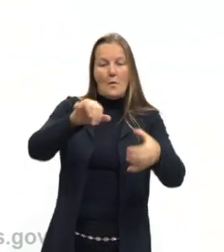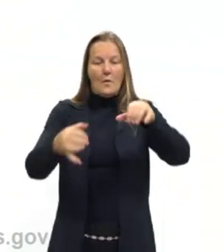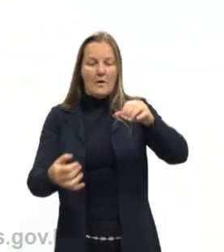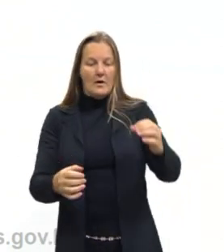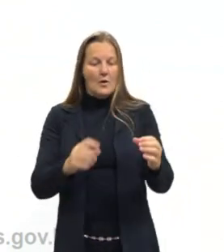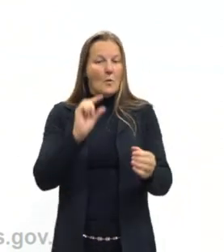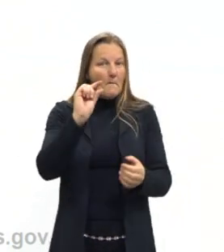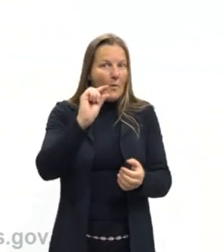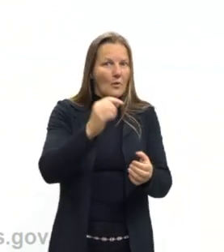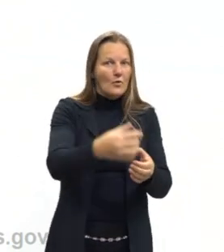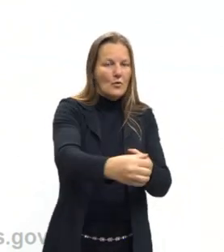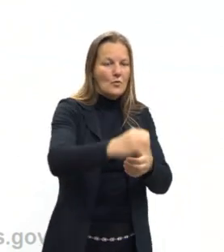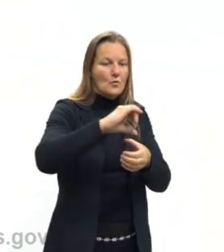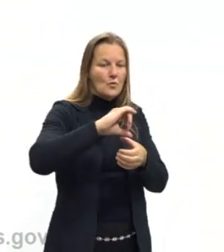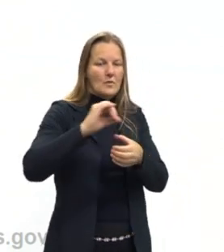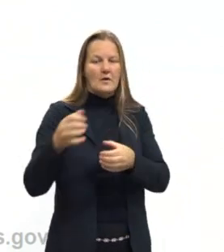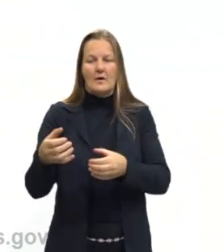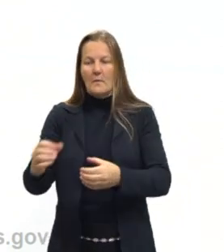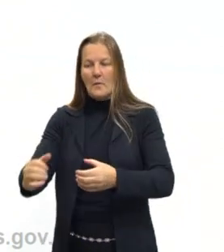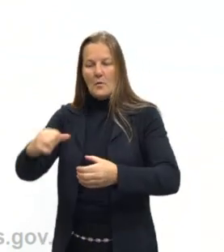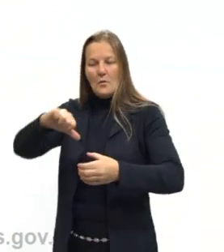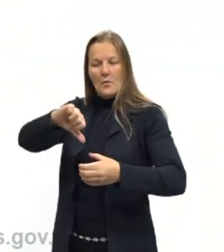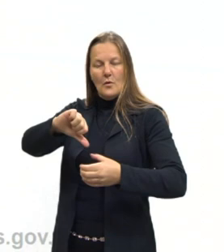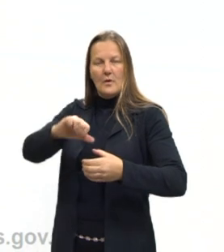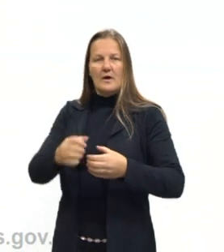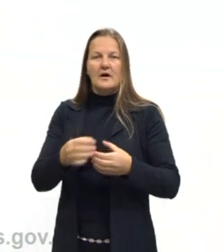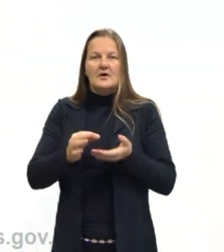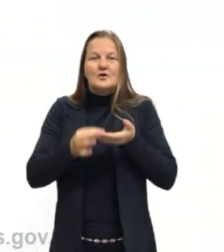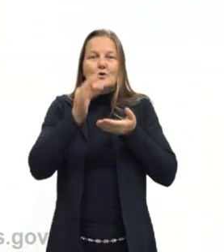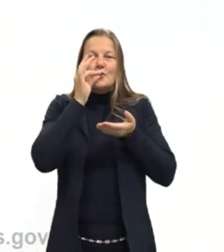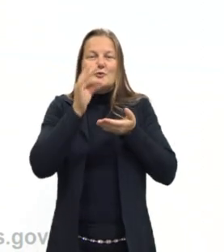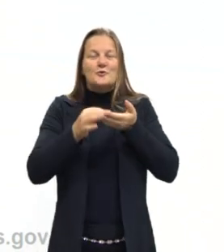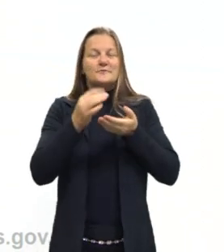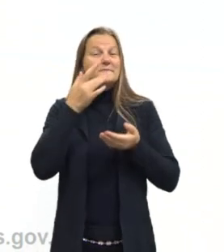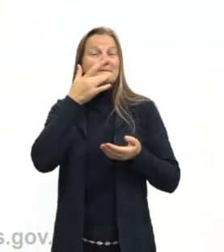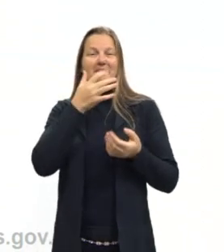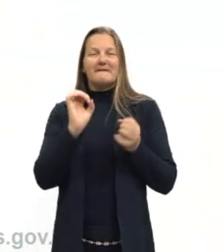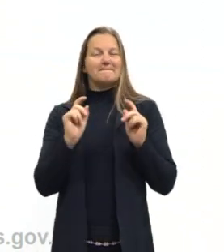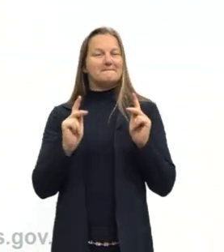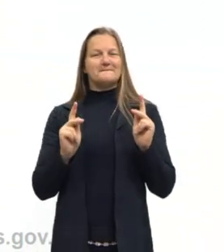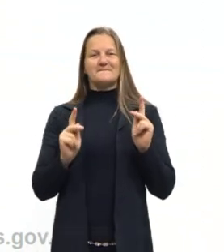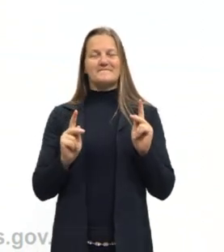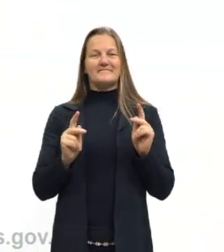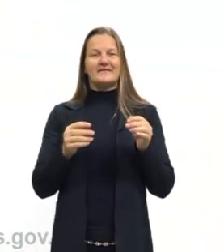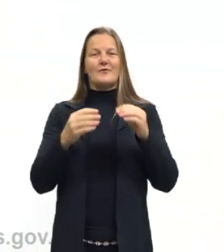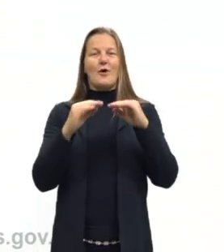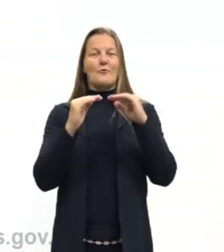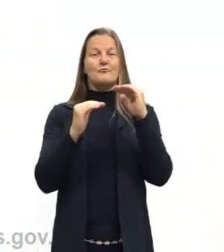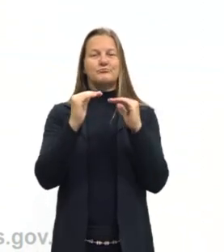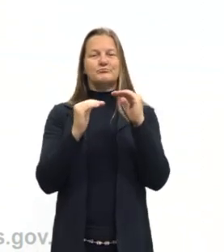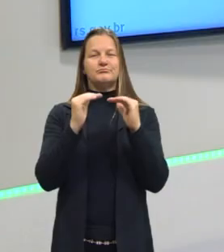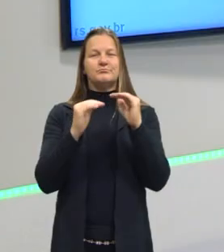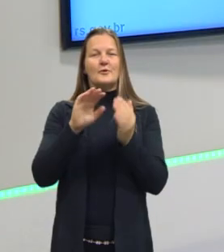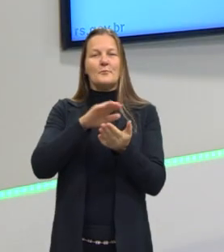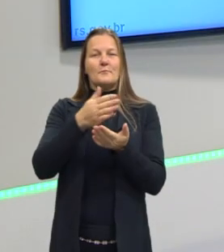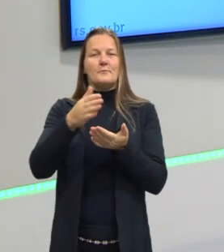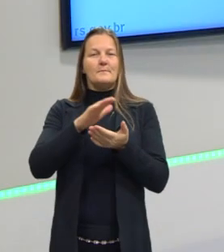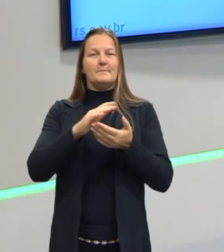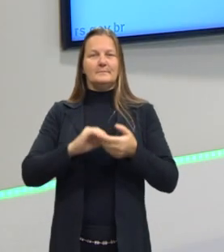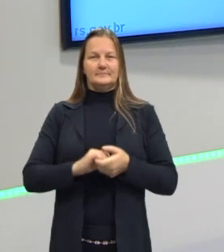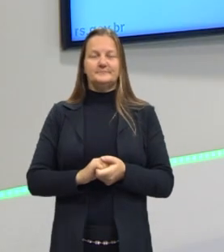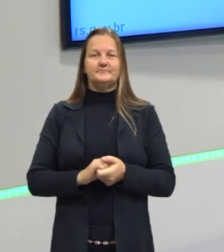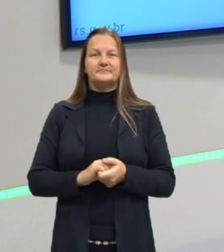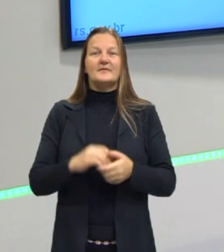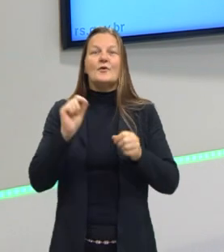coloco um pouco do café adoçado e um pouco do café azedo, conforme o meu gosto e tempero o meu café. Então, assim